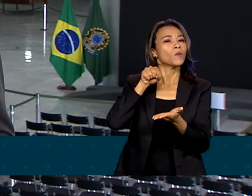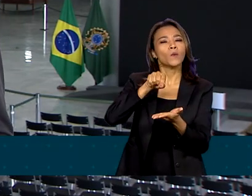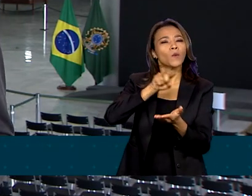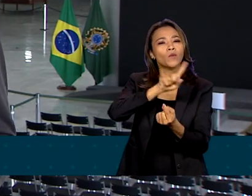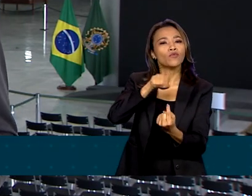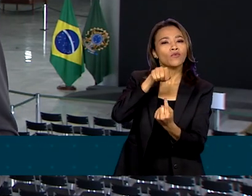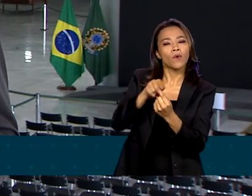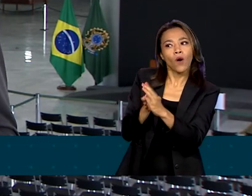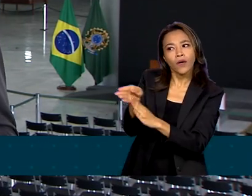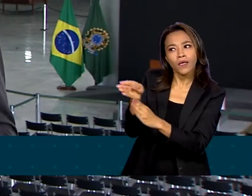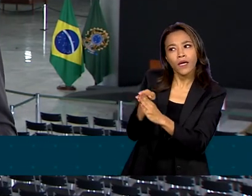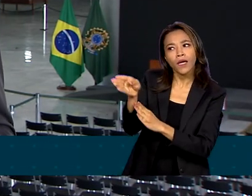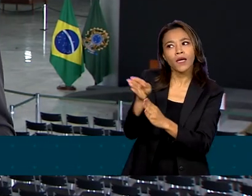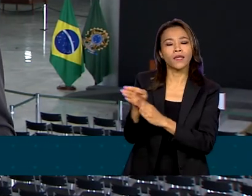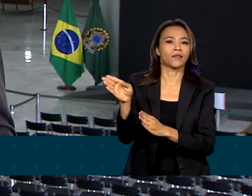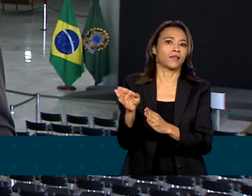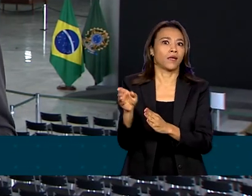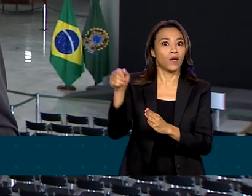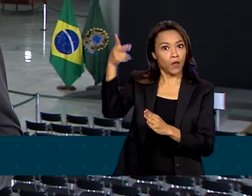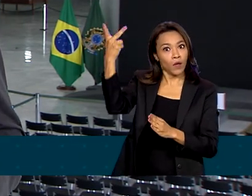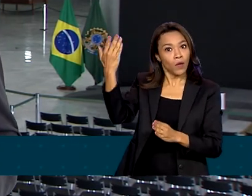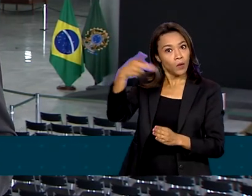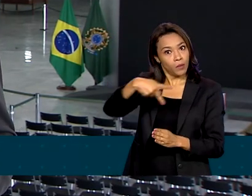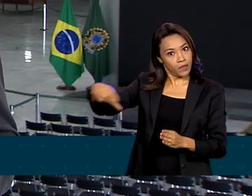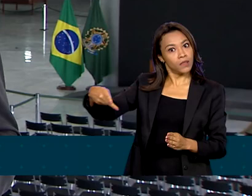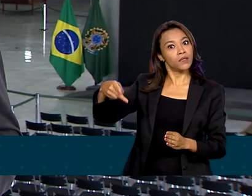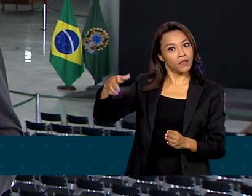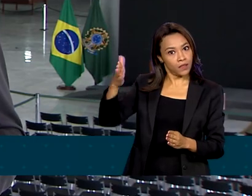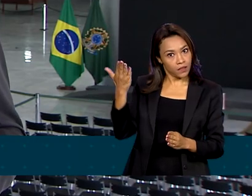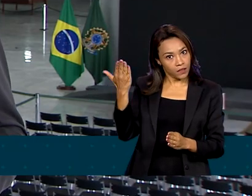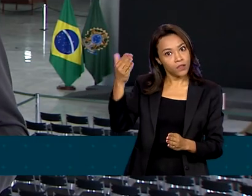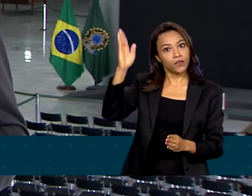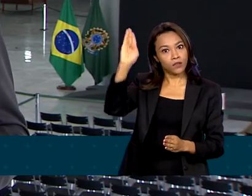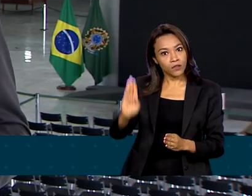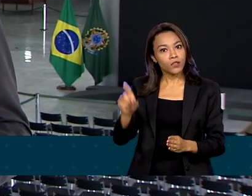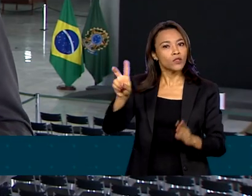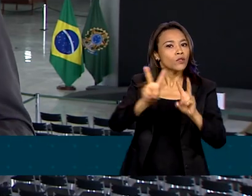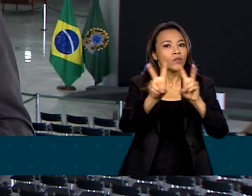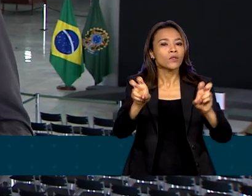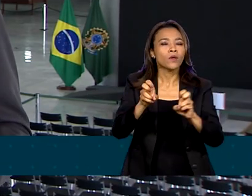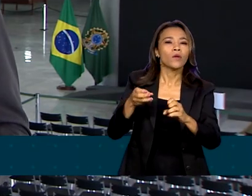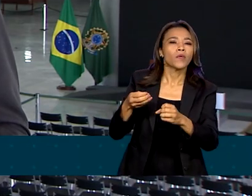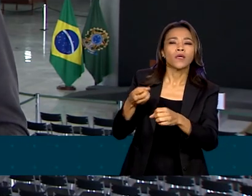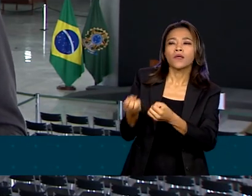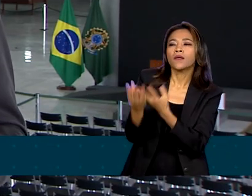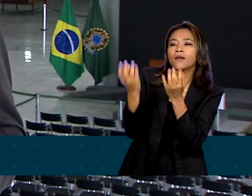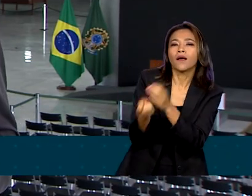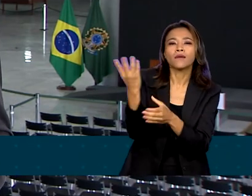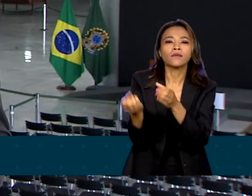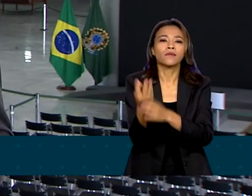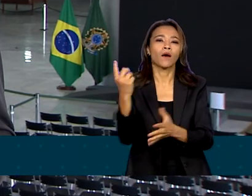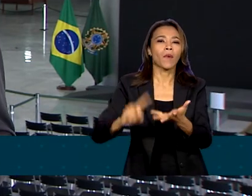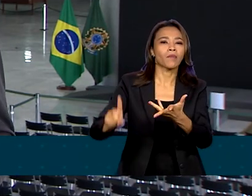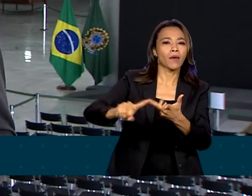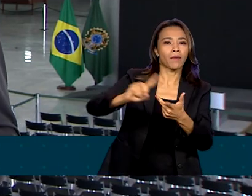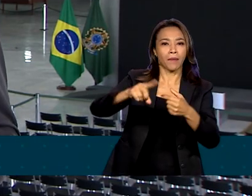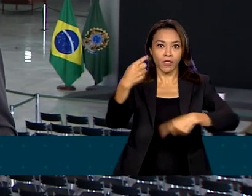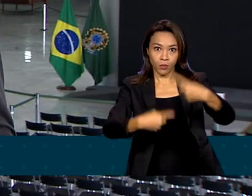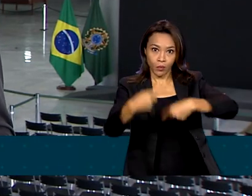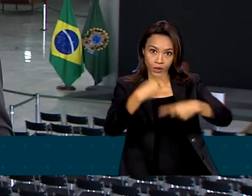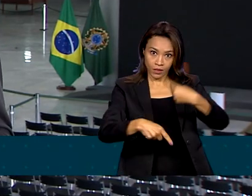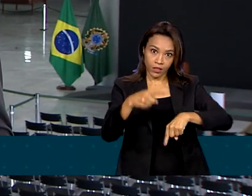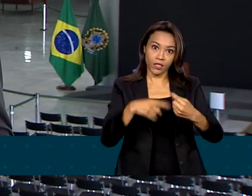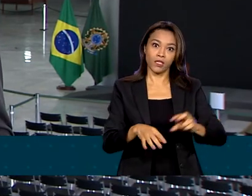nas políticas públicas nessa área. Um terço dos representantes é formado por integrantes do governo e dois terços por membros